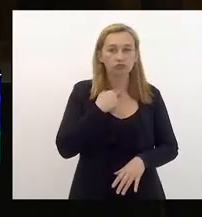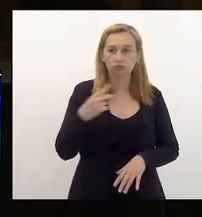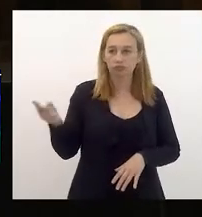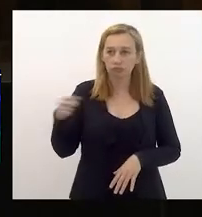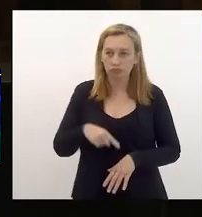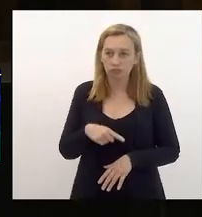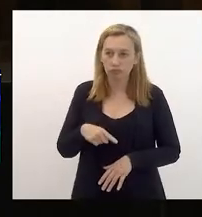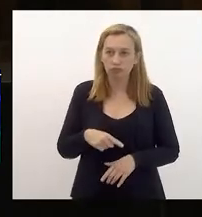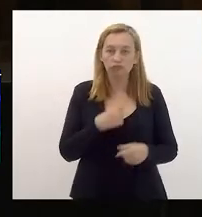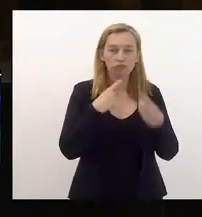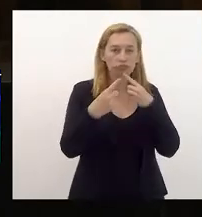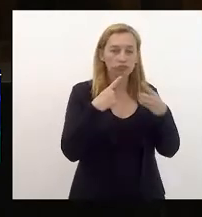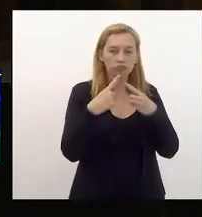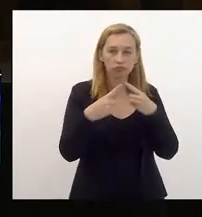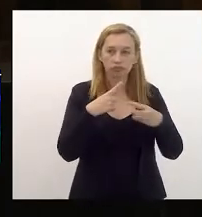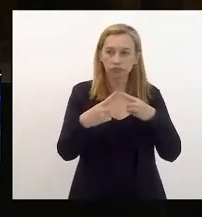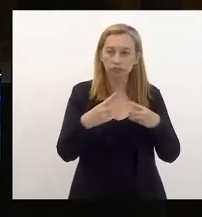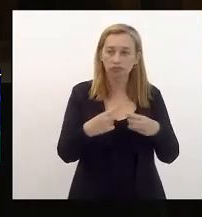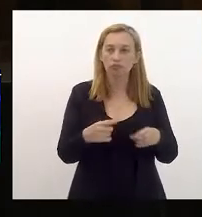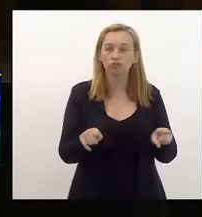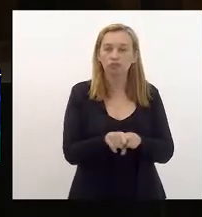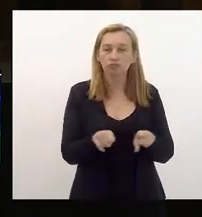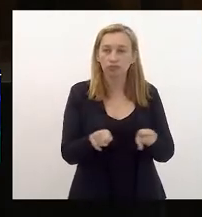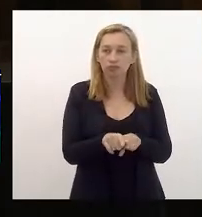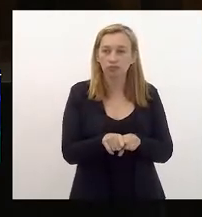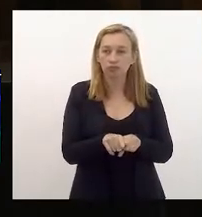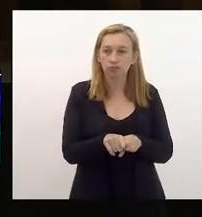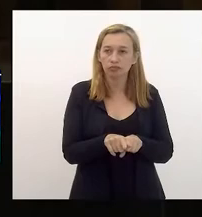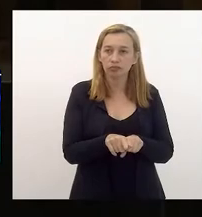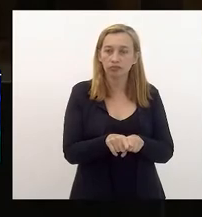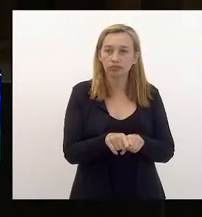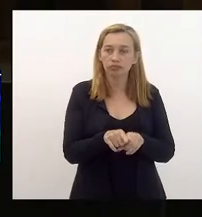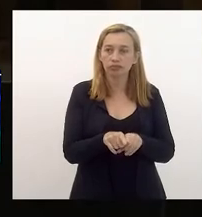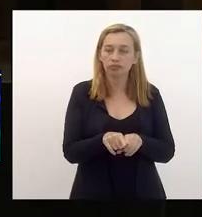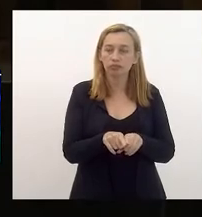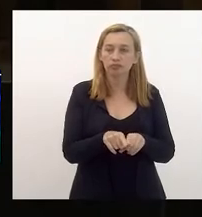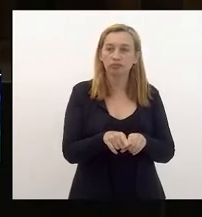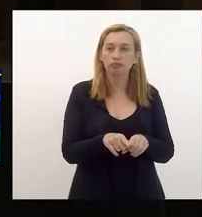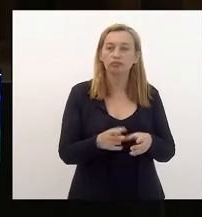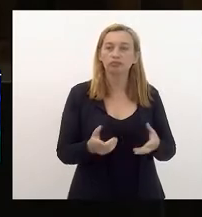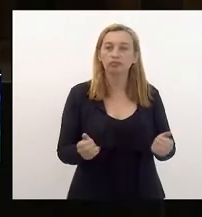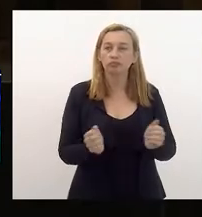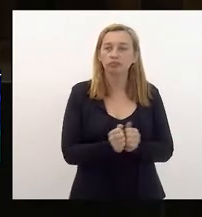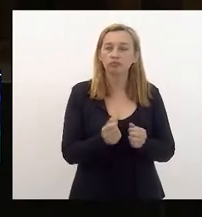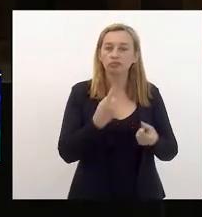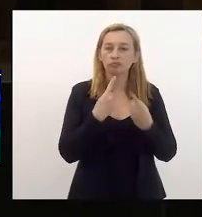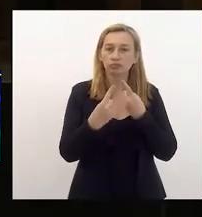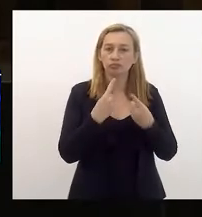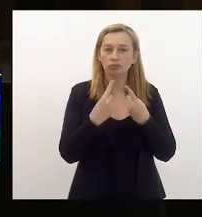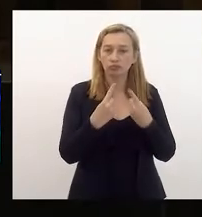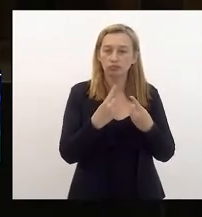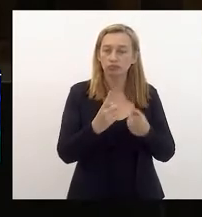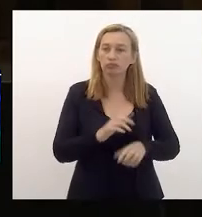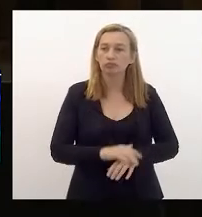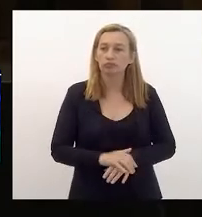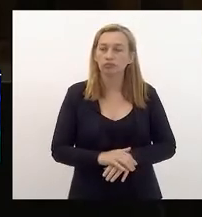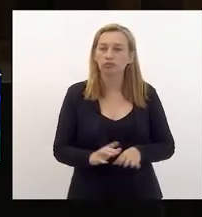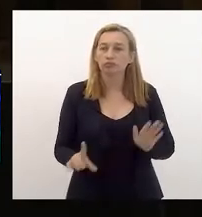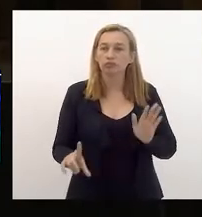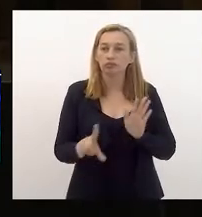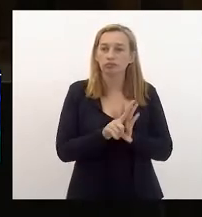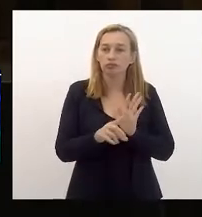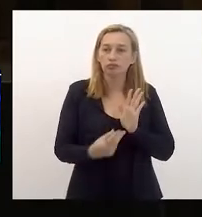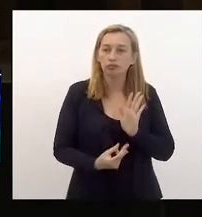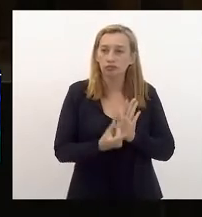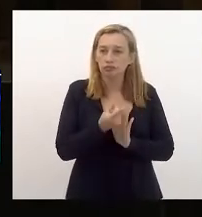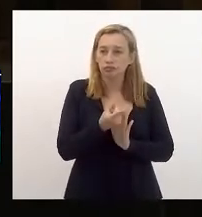diferentes debates do plenário e nem participar diretamente da discussão sobre a lei orçamentária